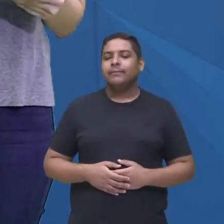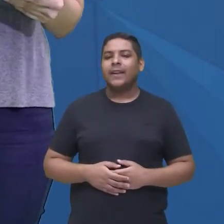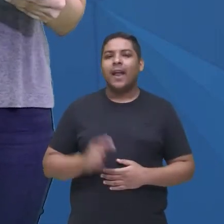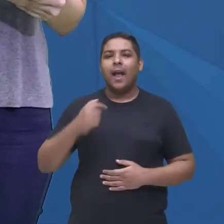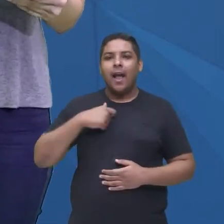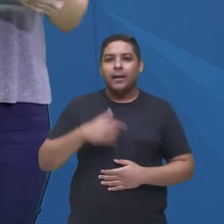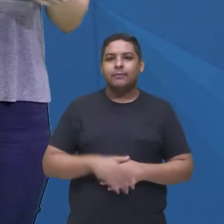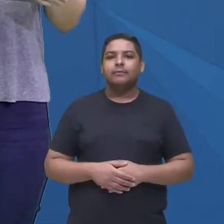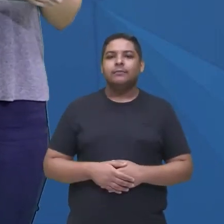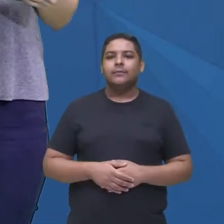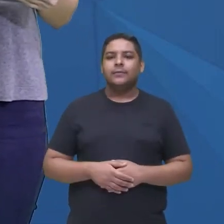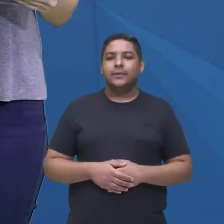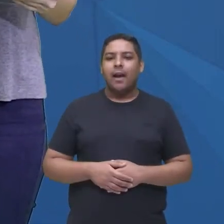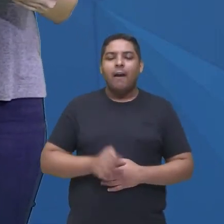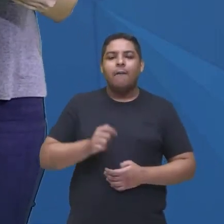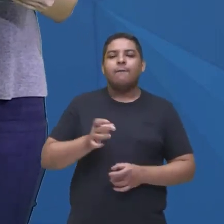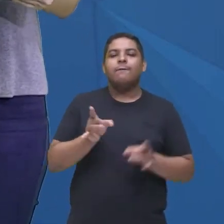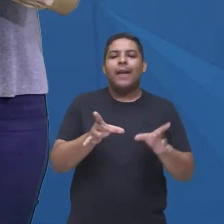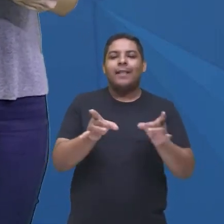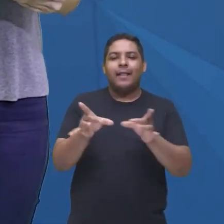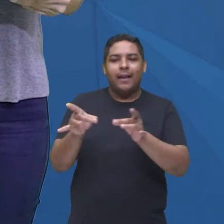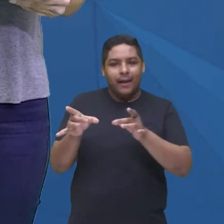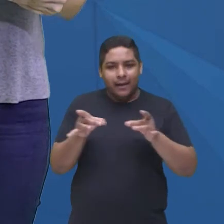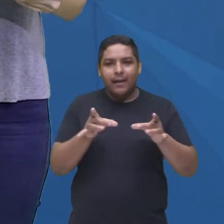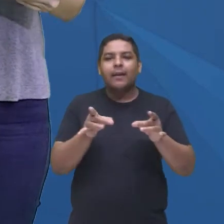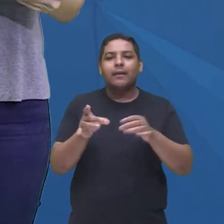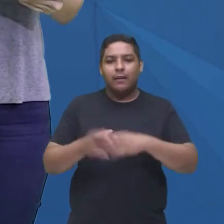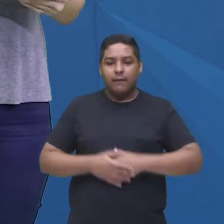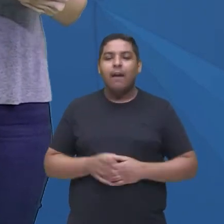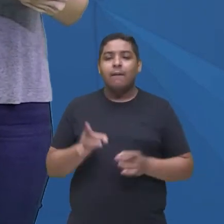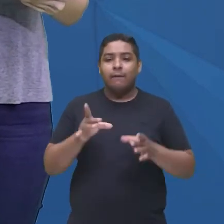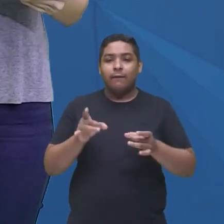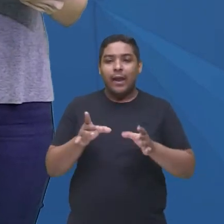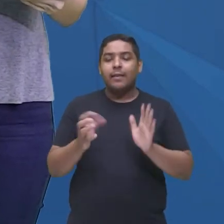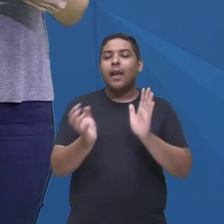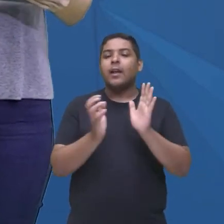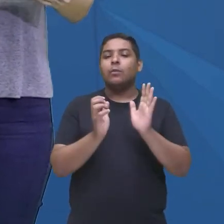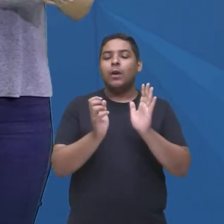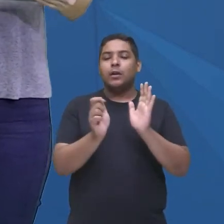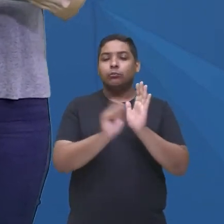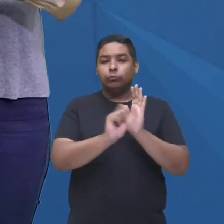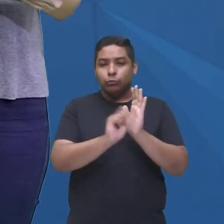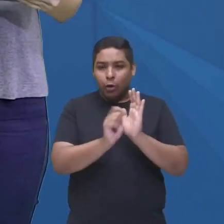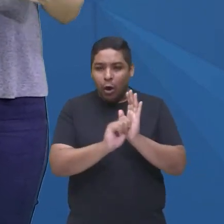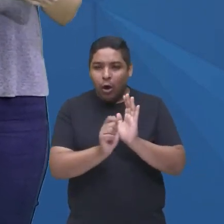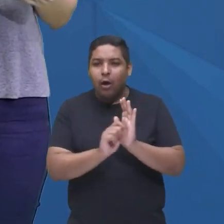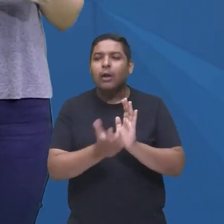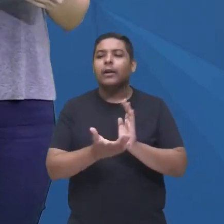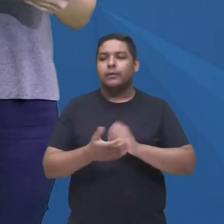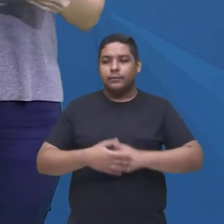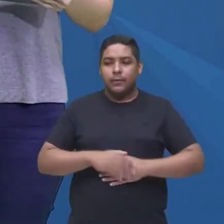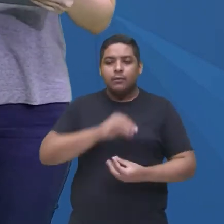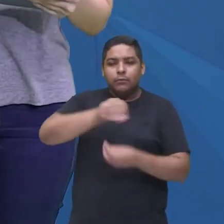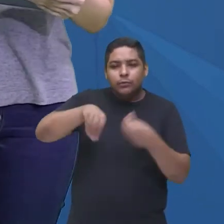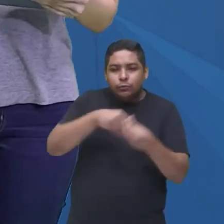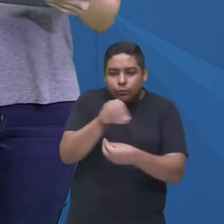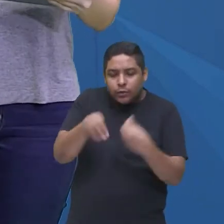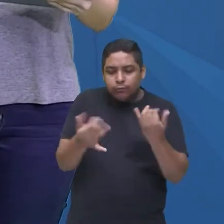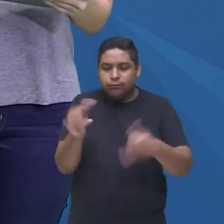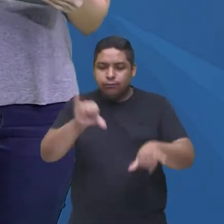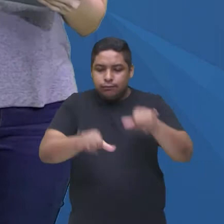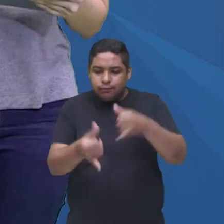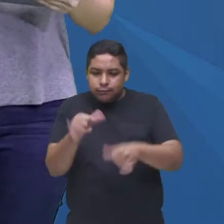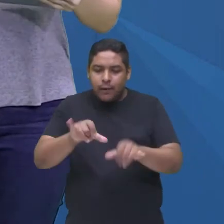produzir ali, né, uma droga que vira sucesso no mercado. E aí, gente, olha só, The Breaking Bad